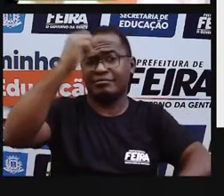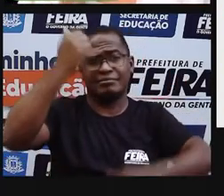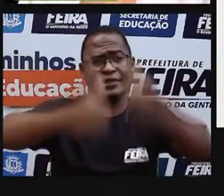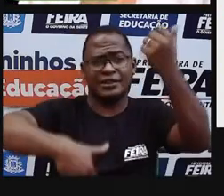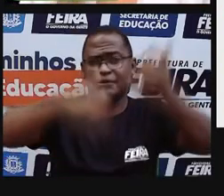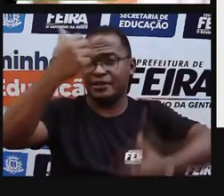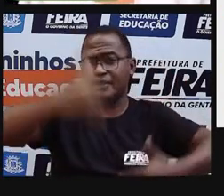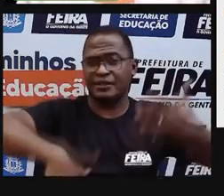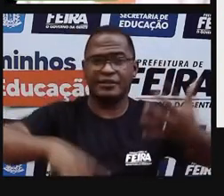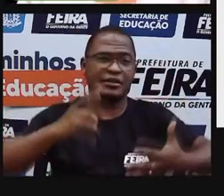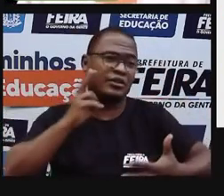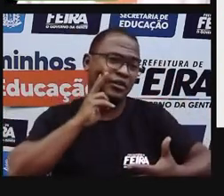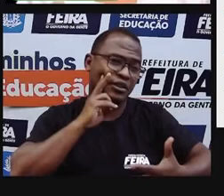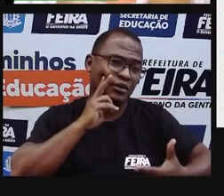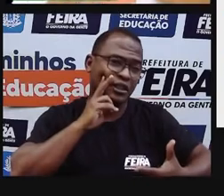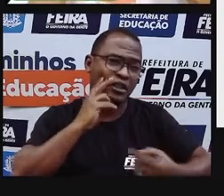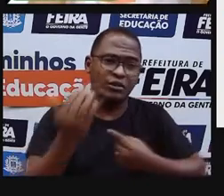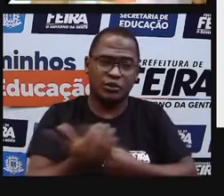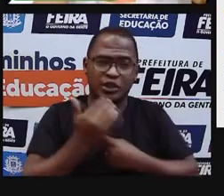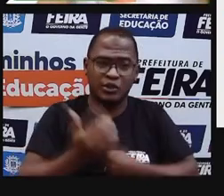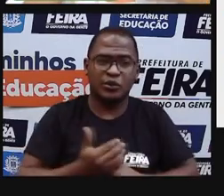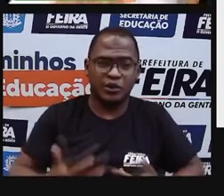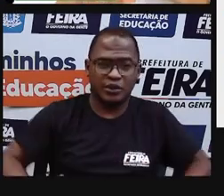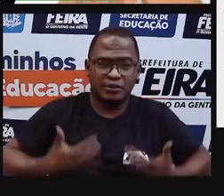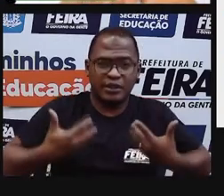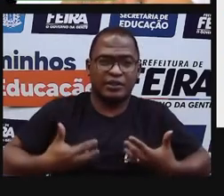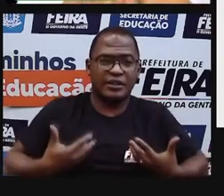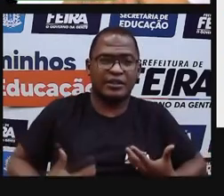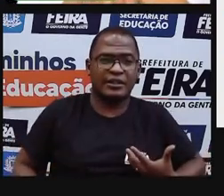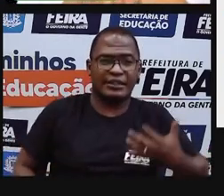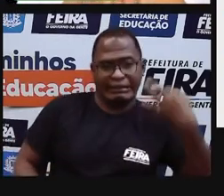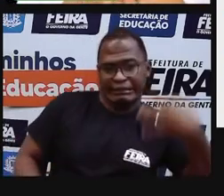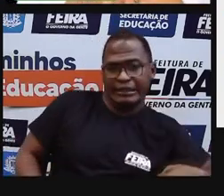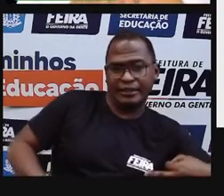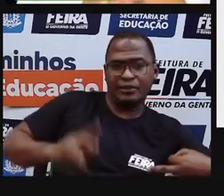botar certo ou errado? Vamos botar certo?